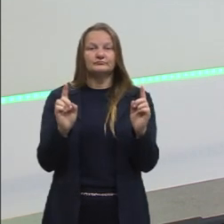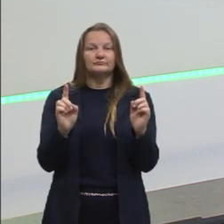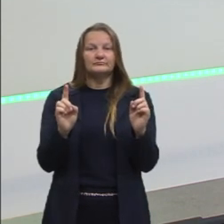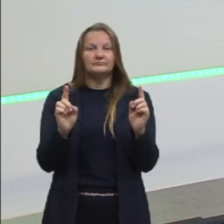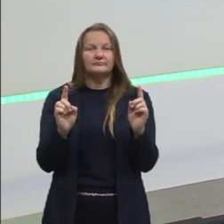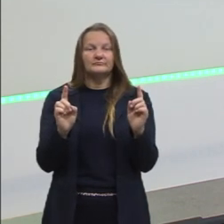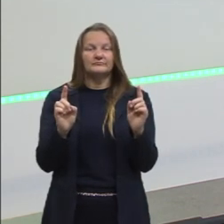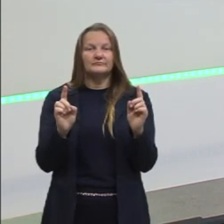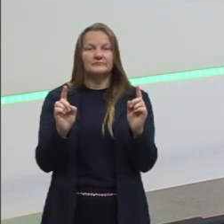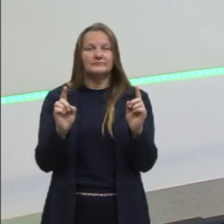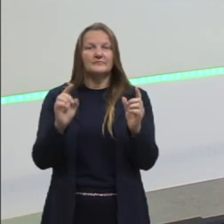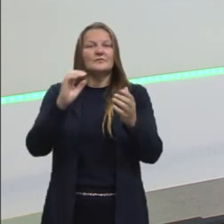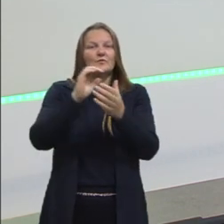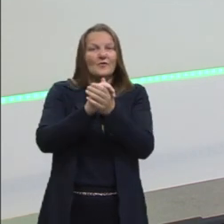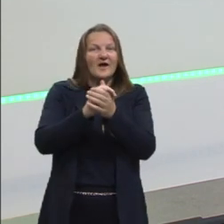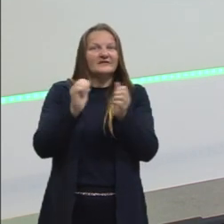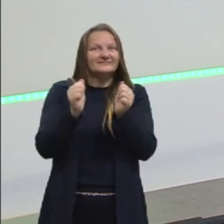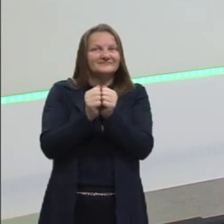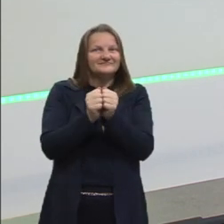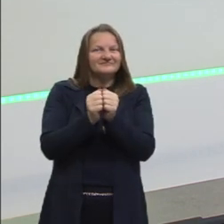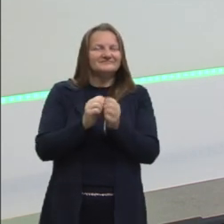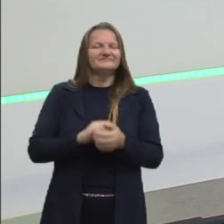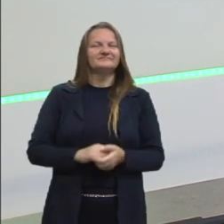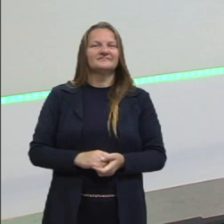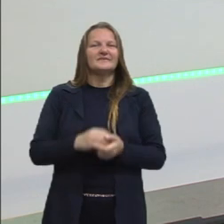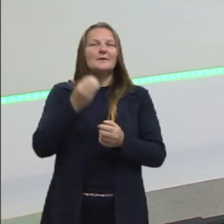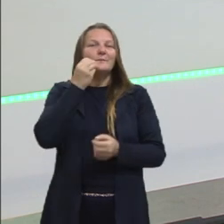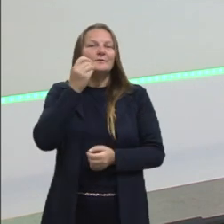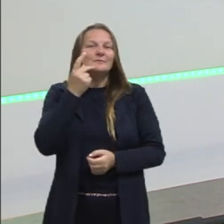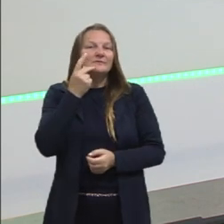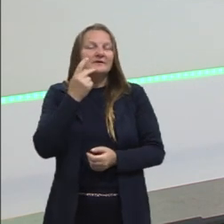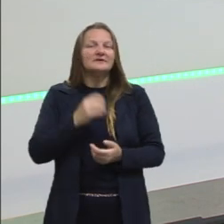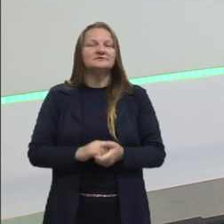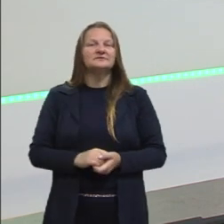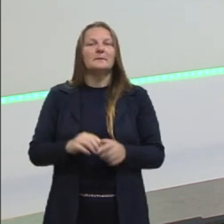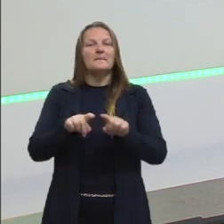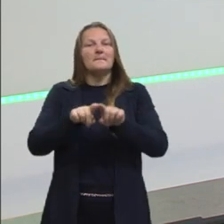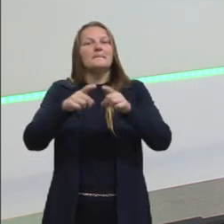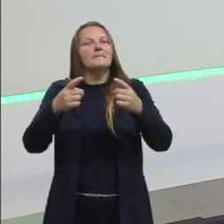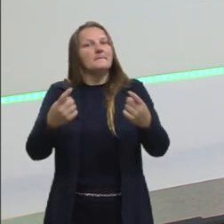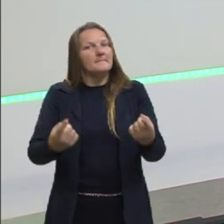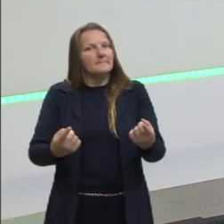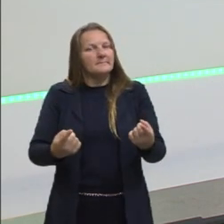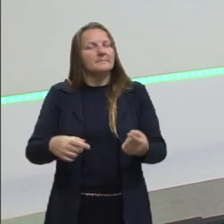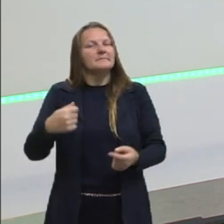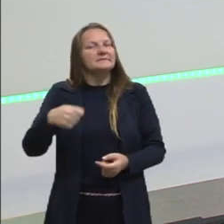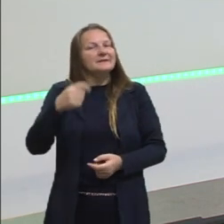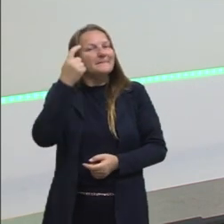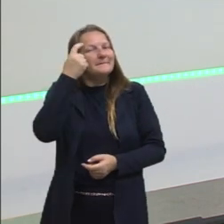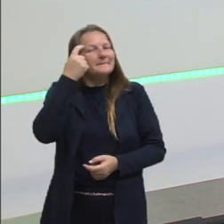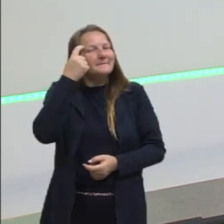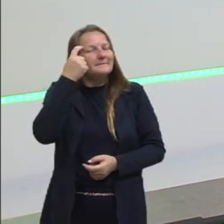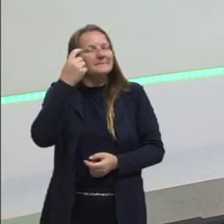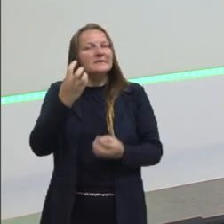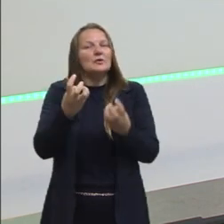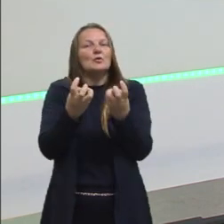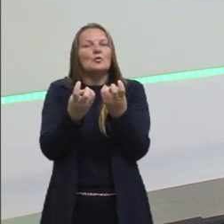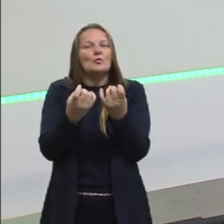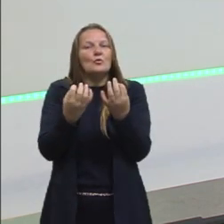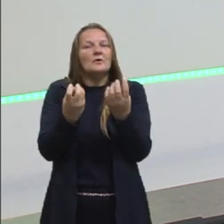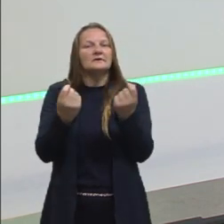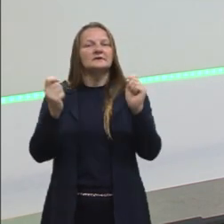pessoas do casal. Então envolve uma probabilidade, mas a gente tem que pensar, né? Quantas